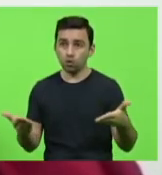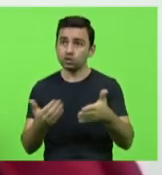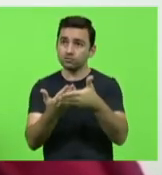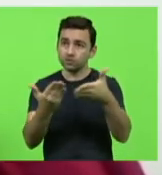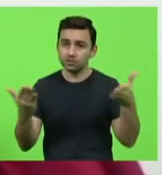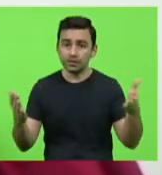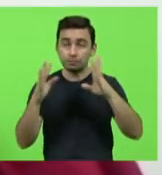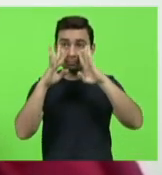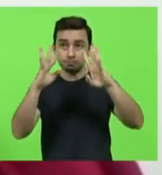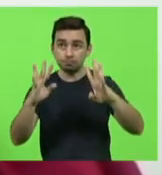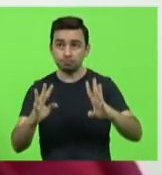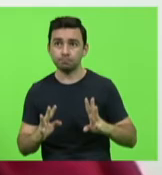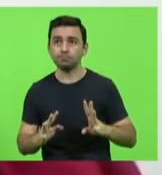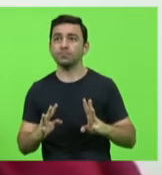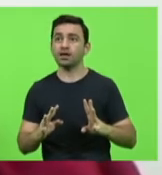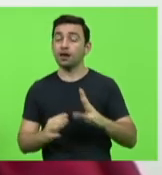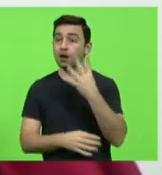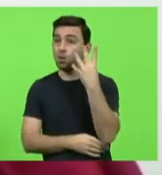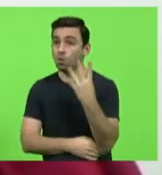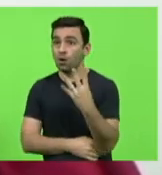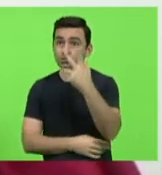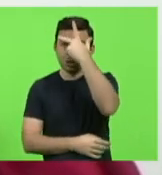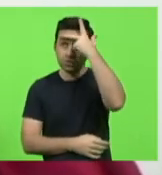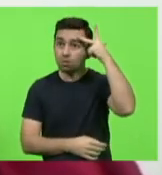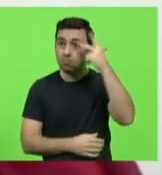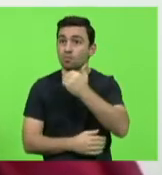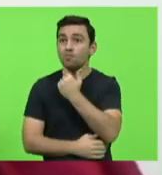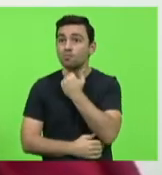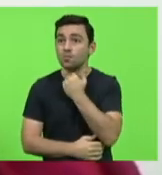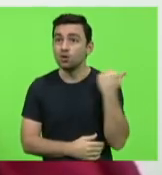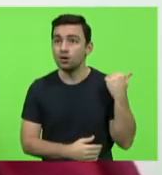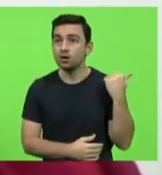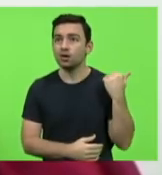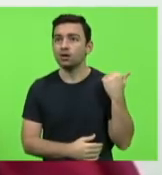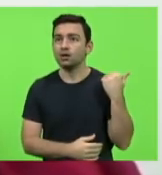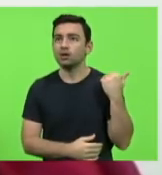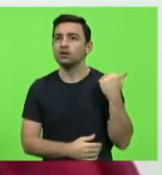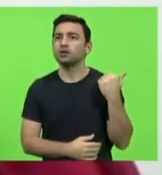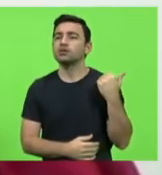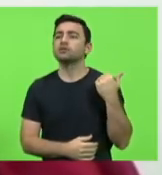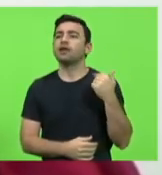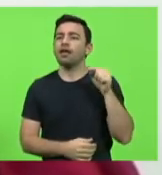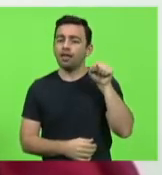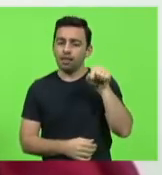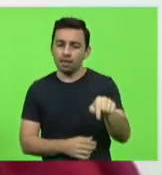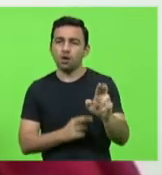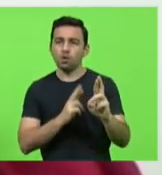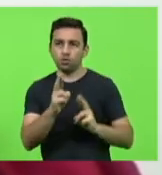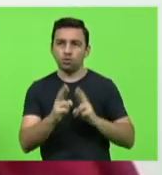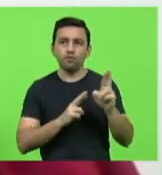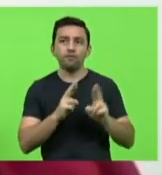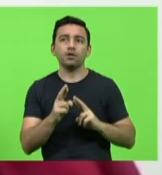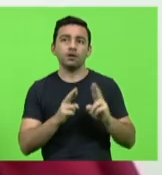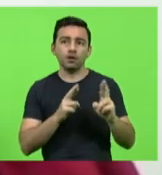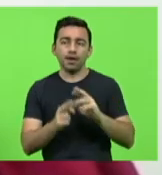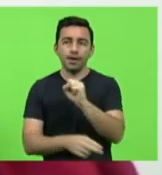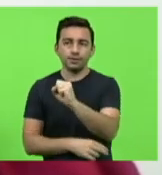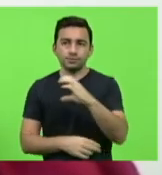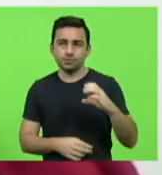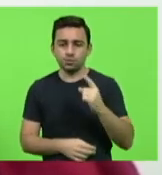acompanham quatro pessoas perderam a vida enquanto trafigavam pela rodovia SC